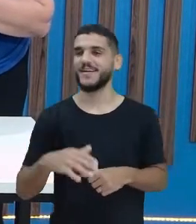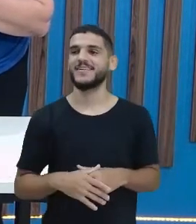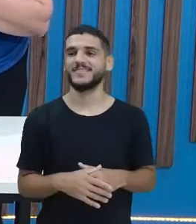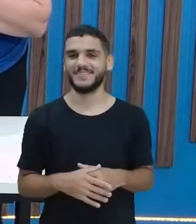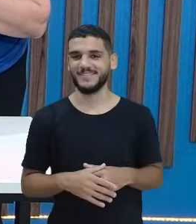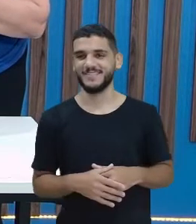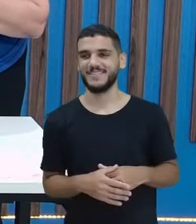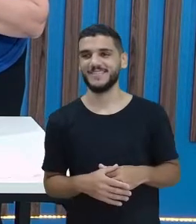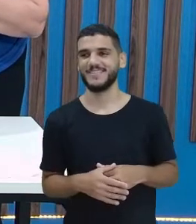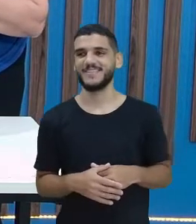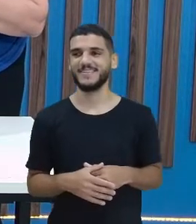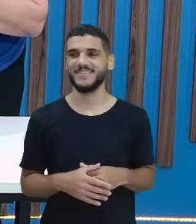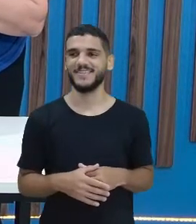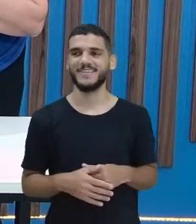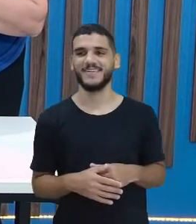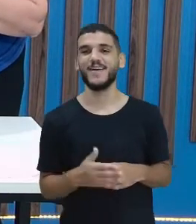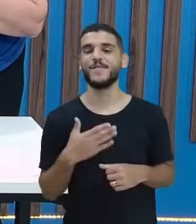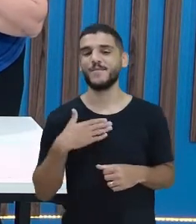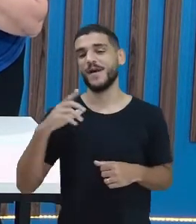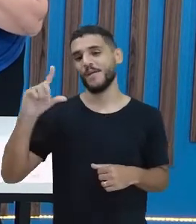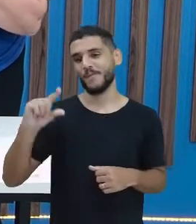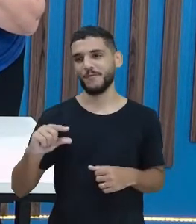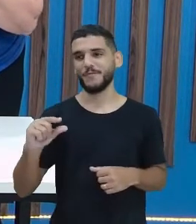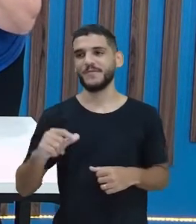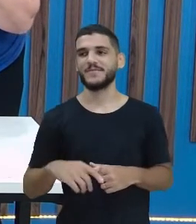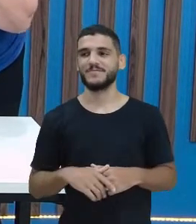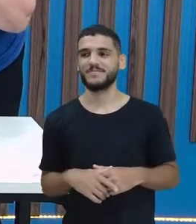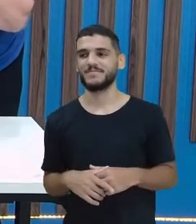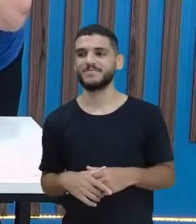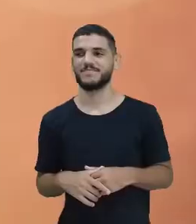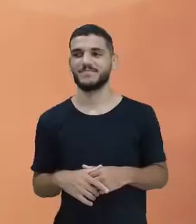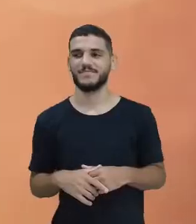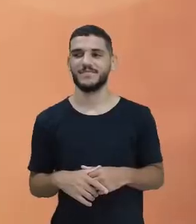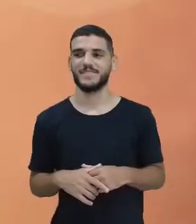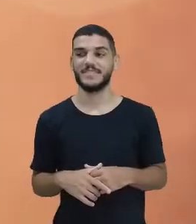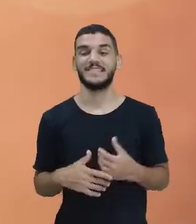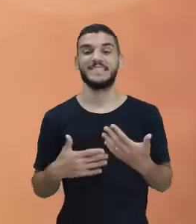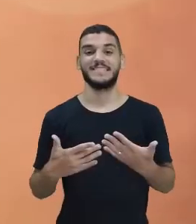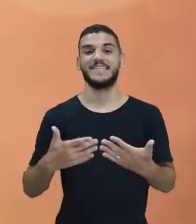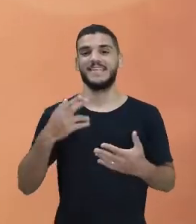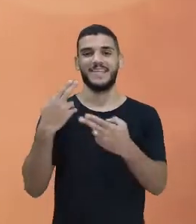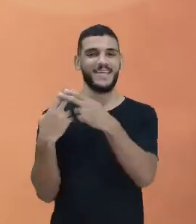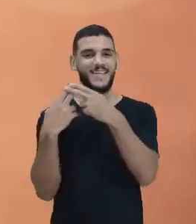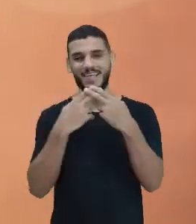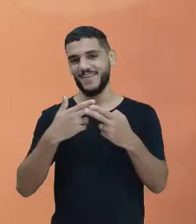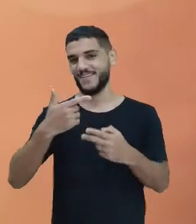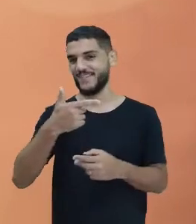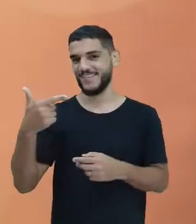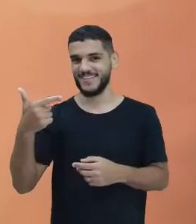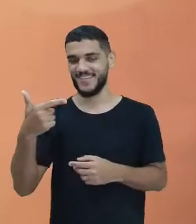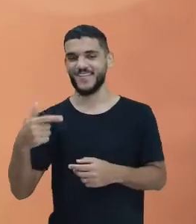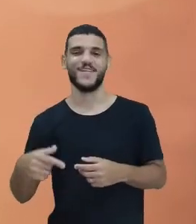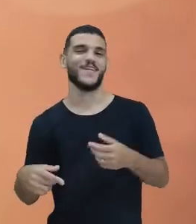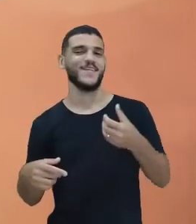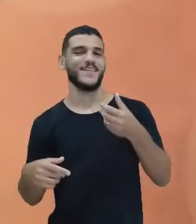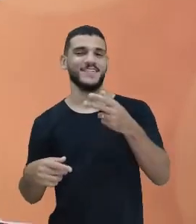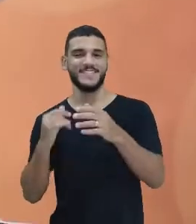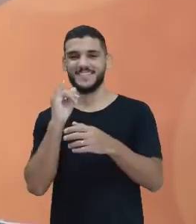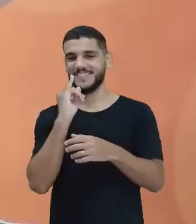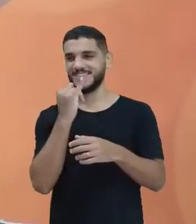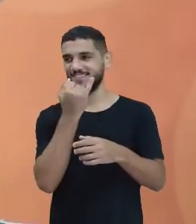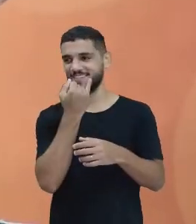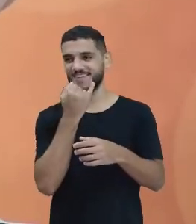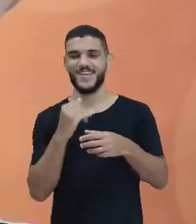foi grande. O meu foi pequeno. Olha aí, ó. Que eu tirei nove. Vinte e dois.